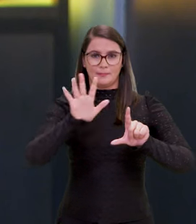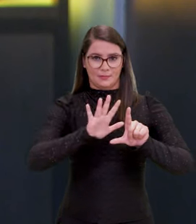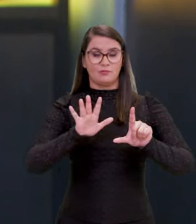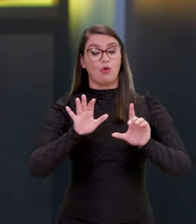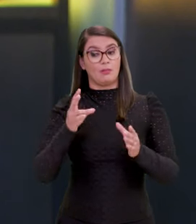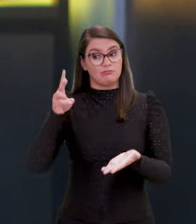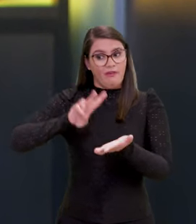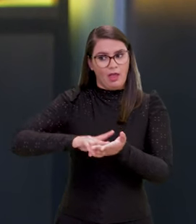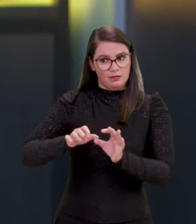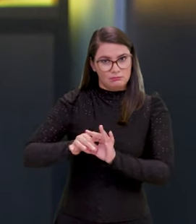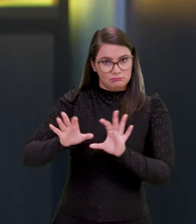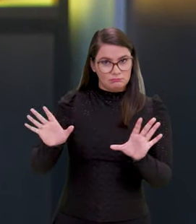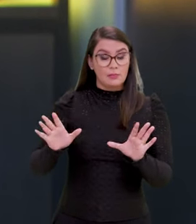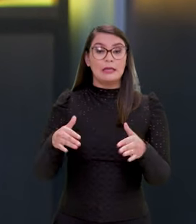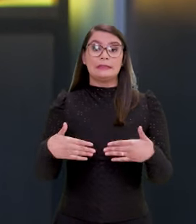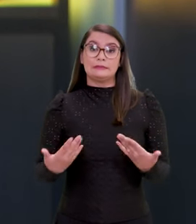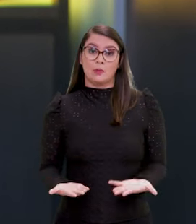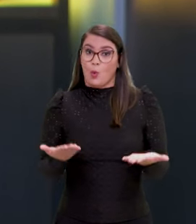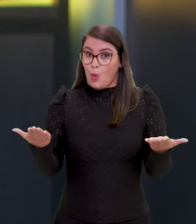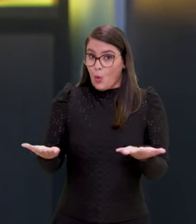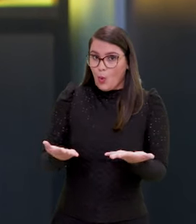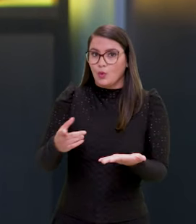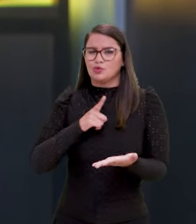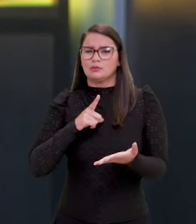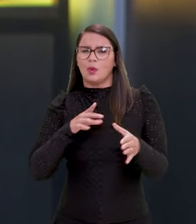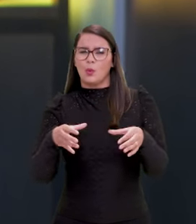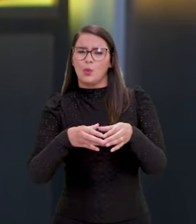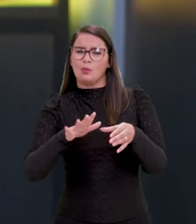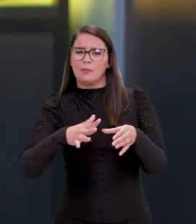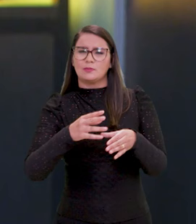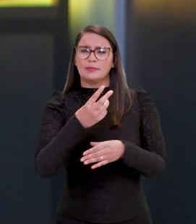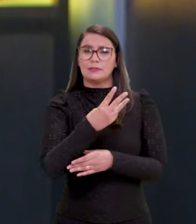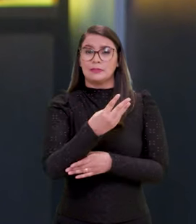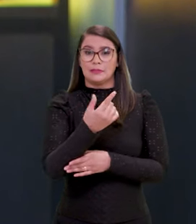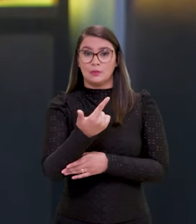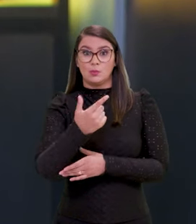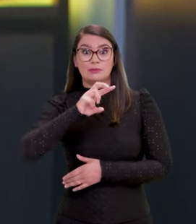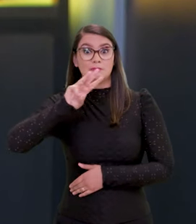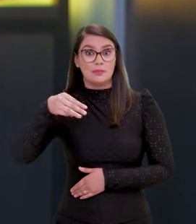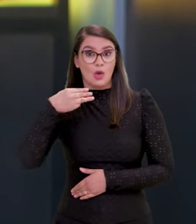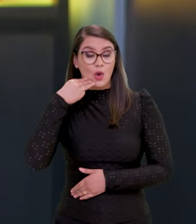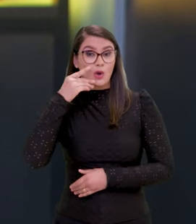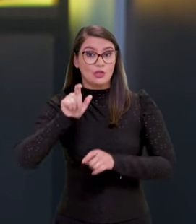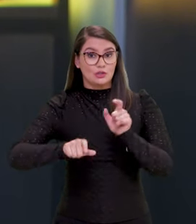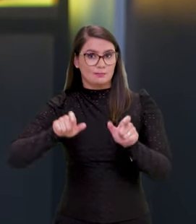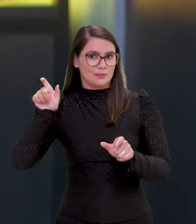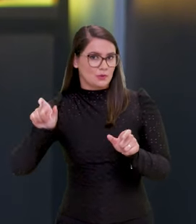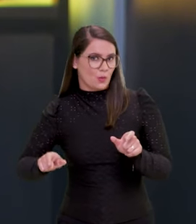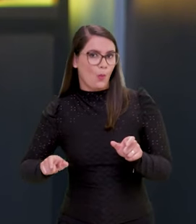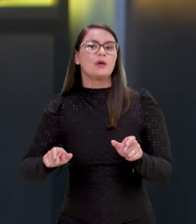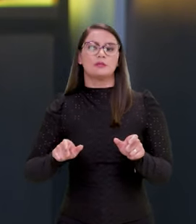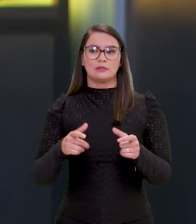habilitadora, né? Então, hoje, a gente tem um público estimado da ordem de 32 milhões de pessoas que estariam